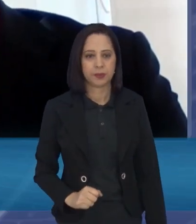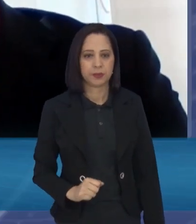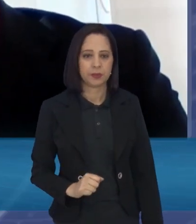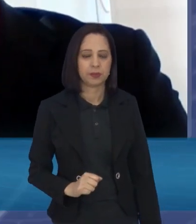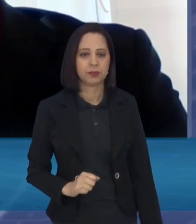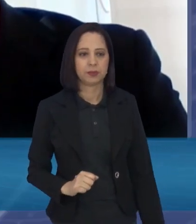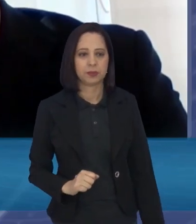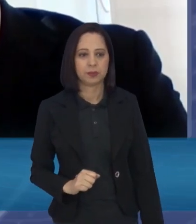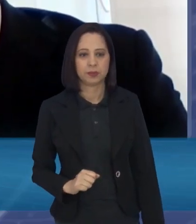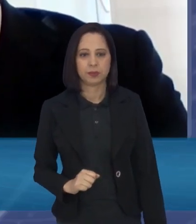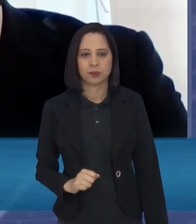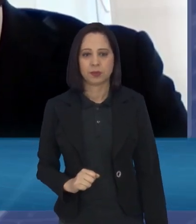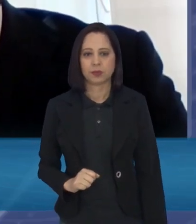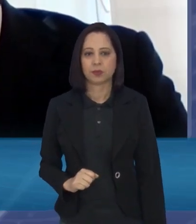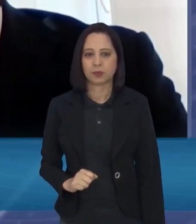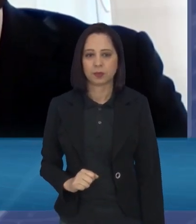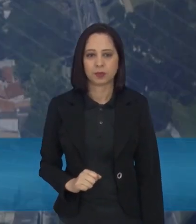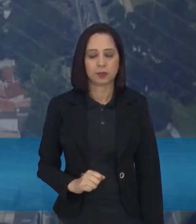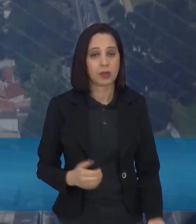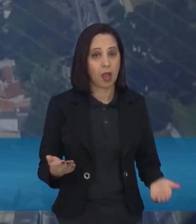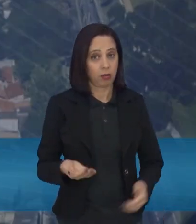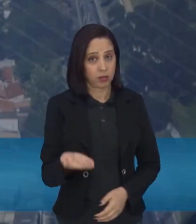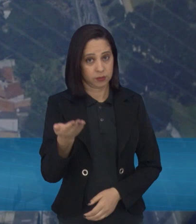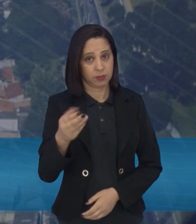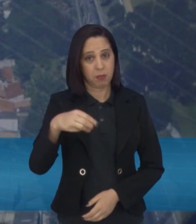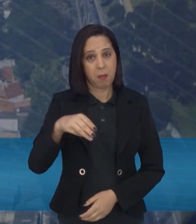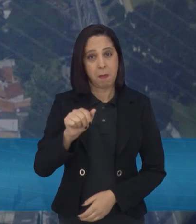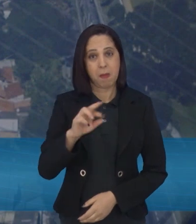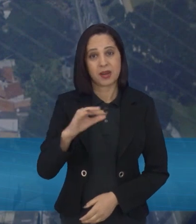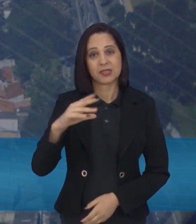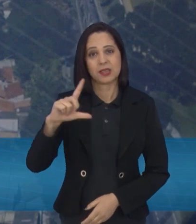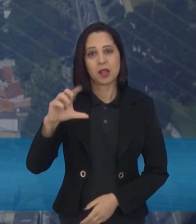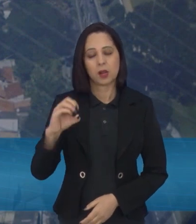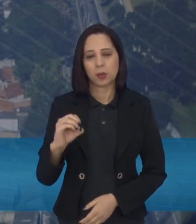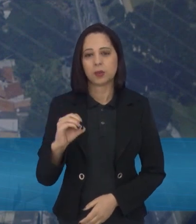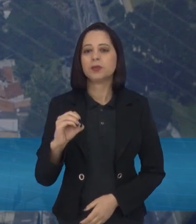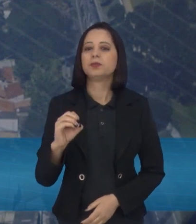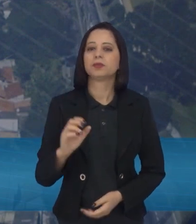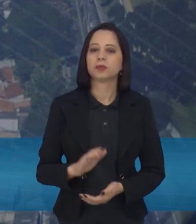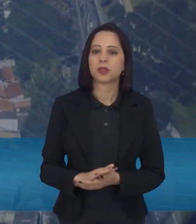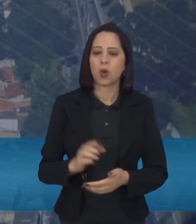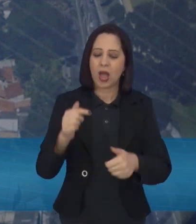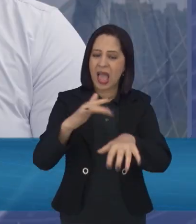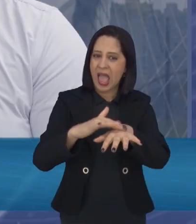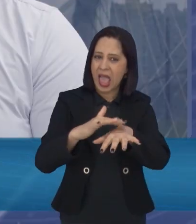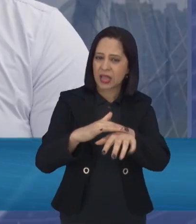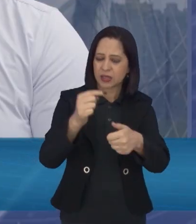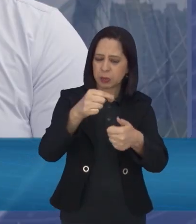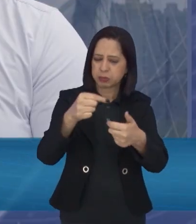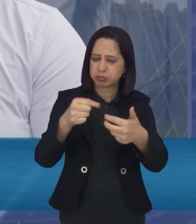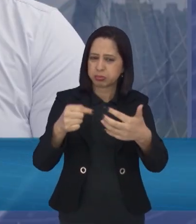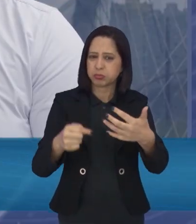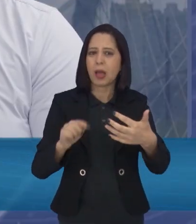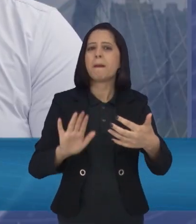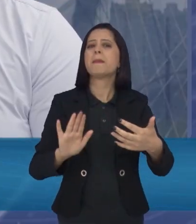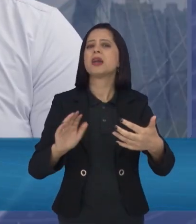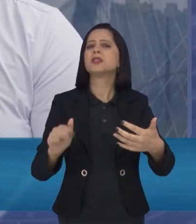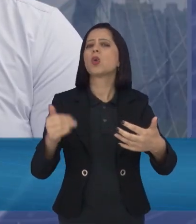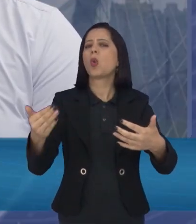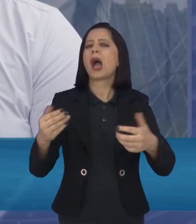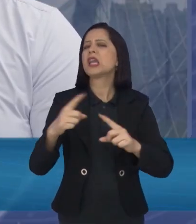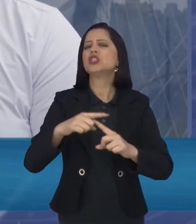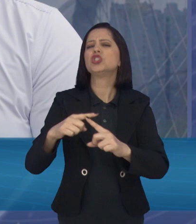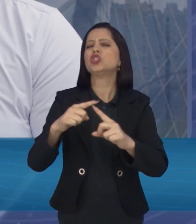Bacana. Vou estar com o Marcelo aqui. Marcelo, além dessas doenças em específico, quais são as outras